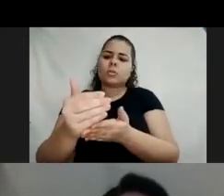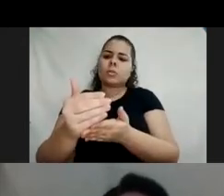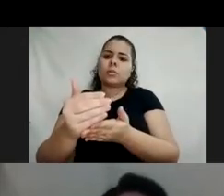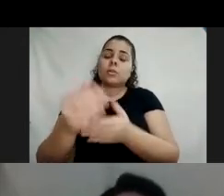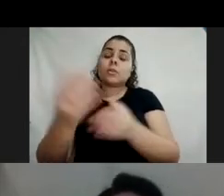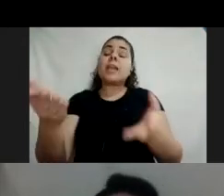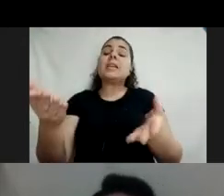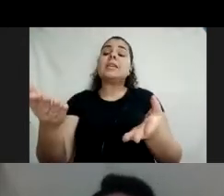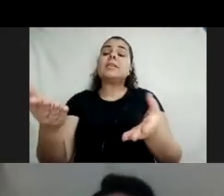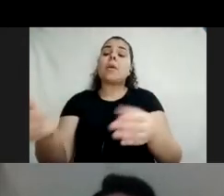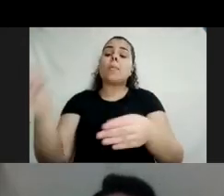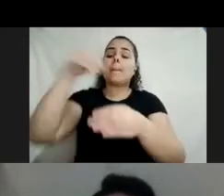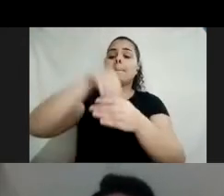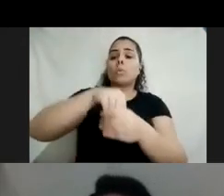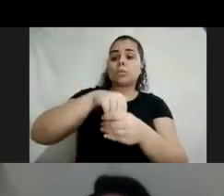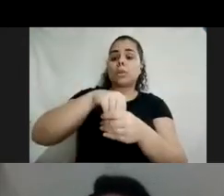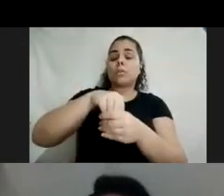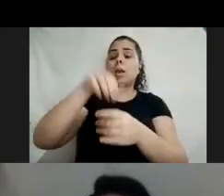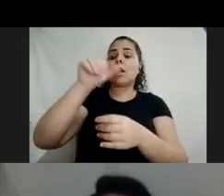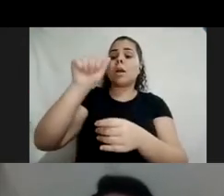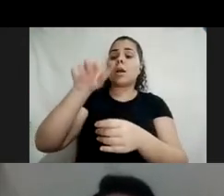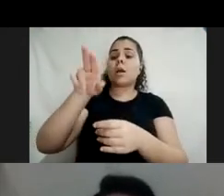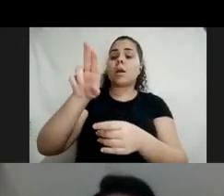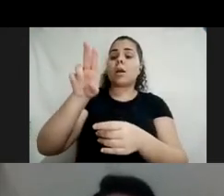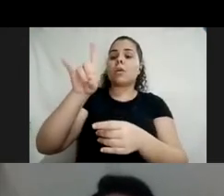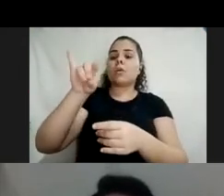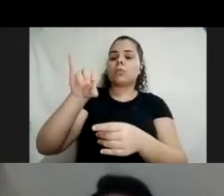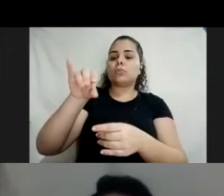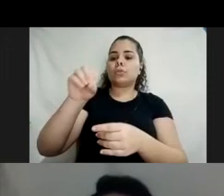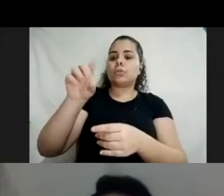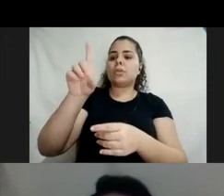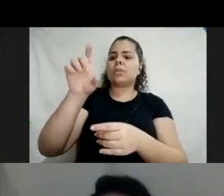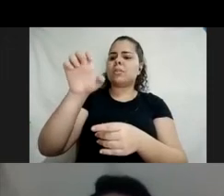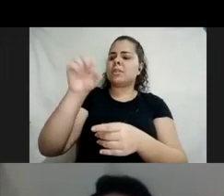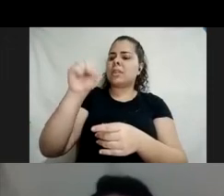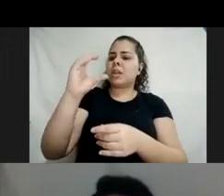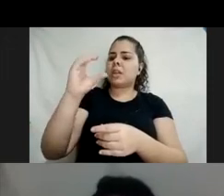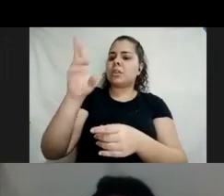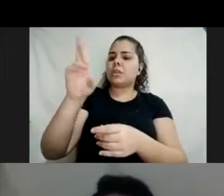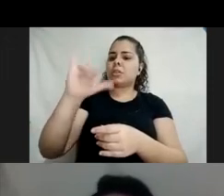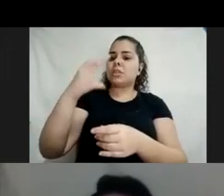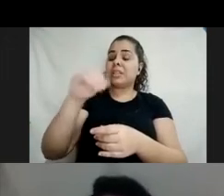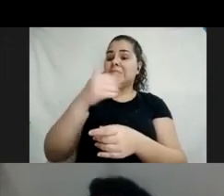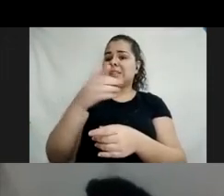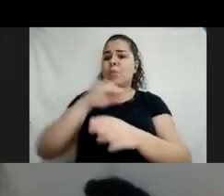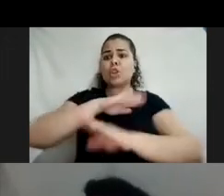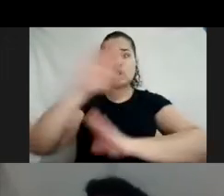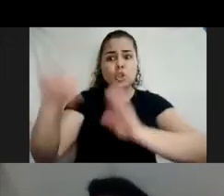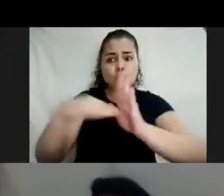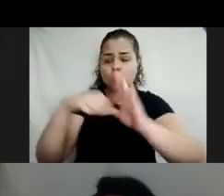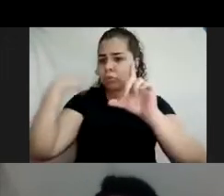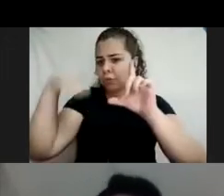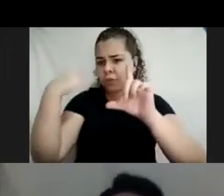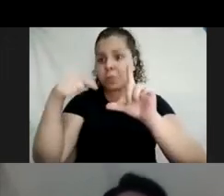incluíram a coisa da audiodiscreção para todos os filmes, independente, e isso ainda era muito